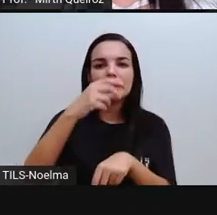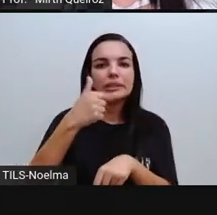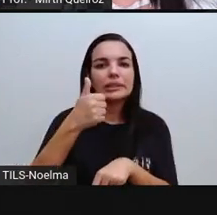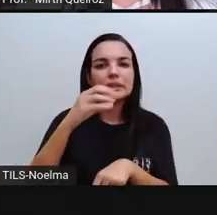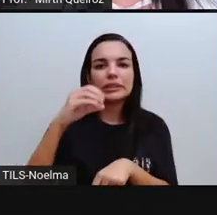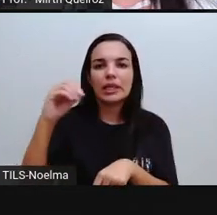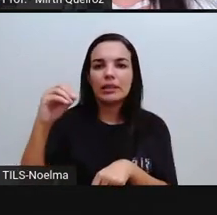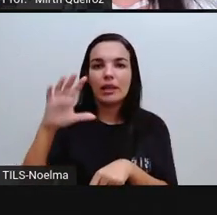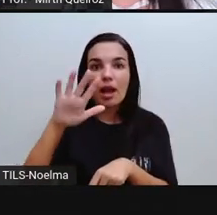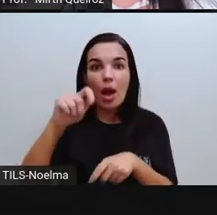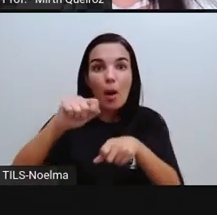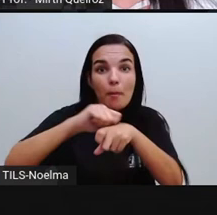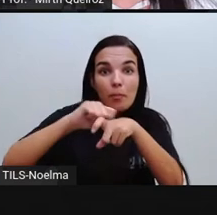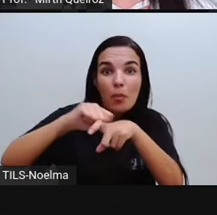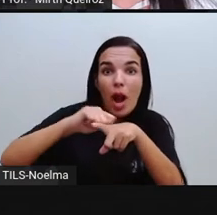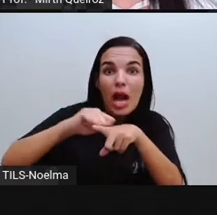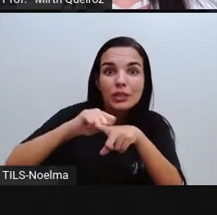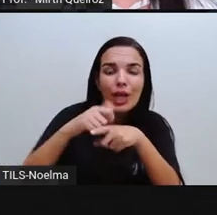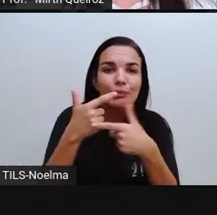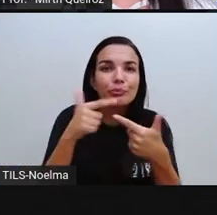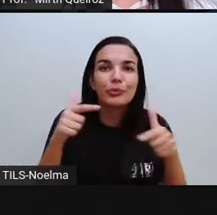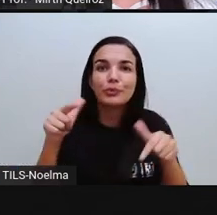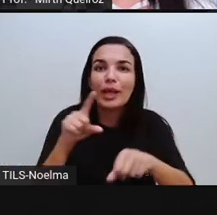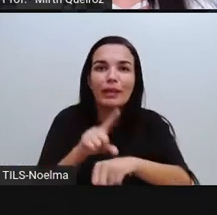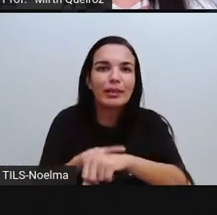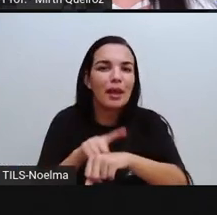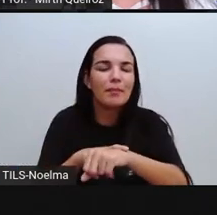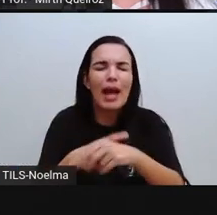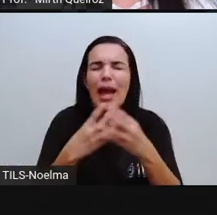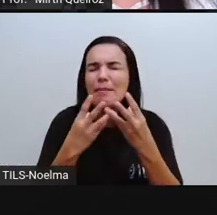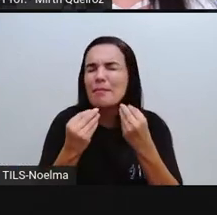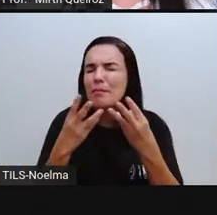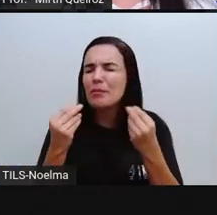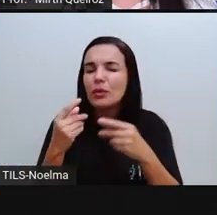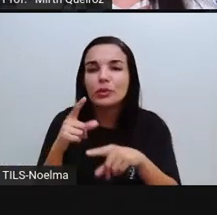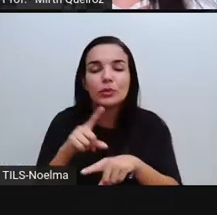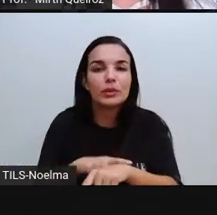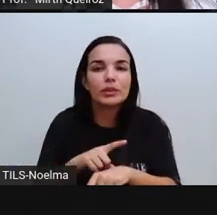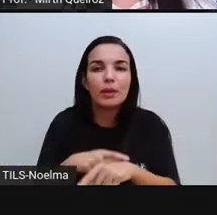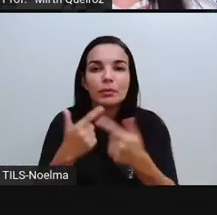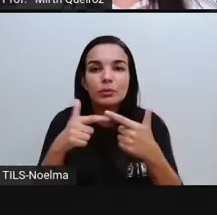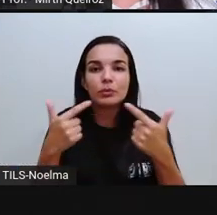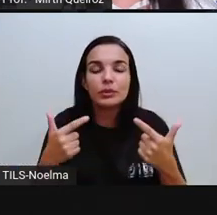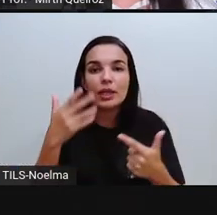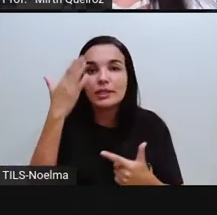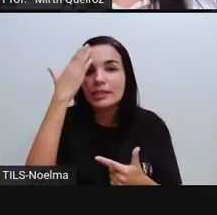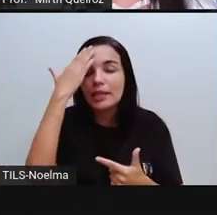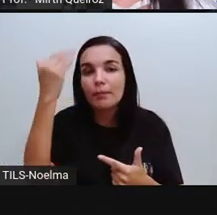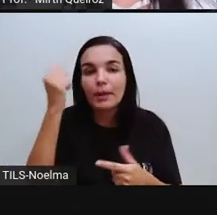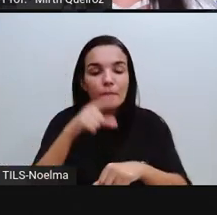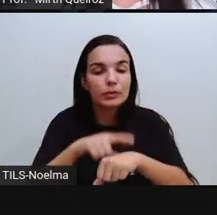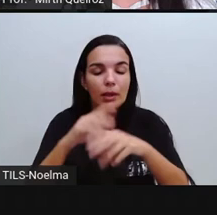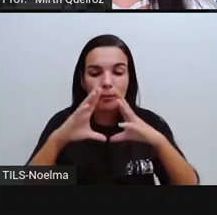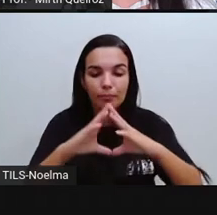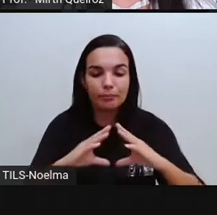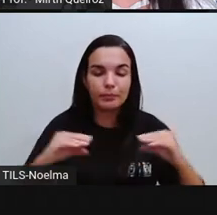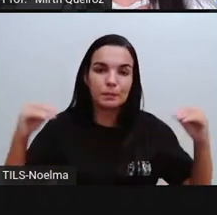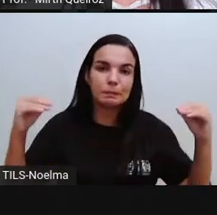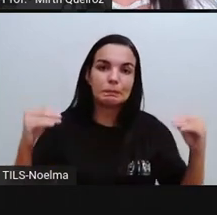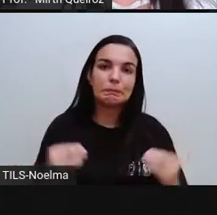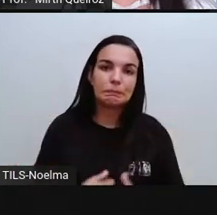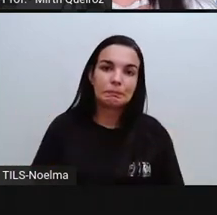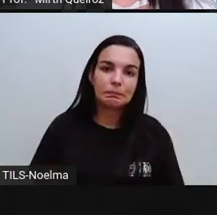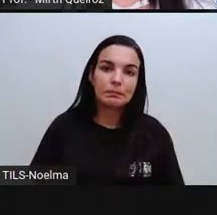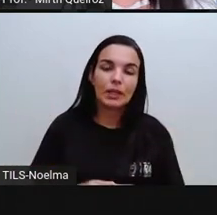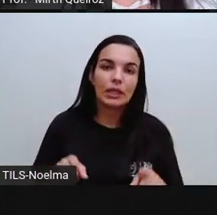Borracha, é tempo indeterminado, né? Demora tanto tempo que não tem como se determinar o tempo de decomposição.